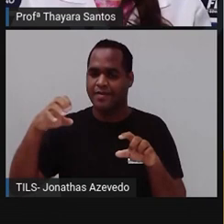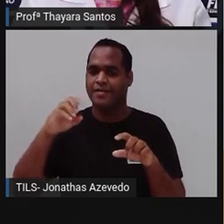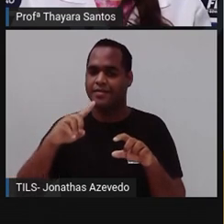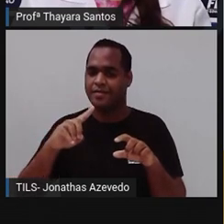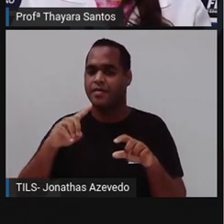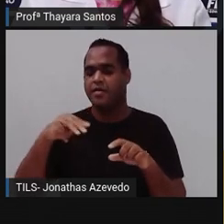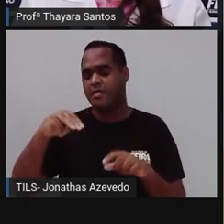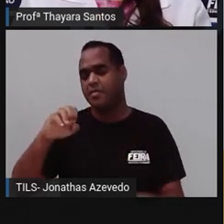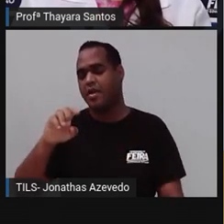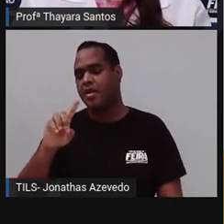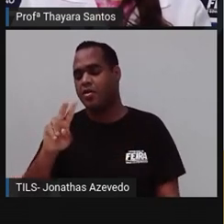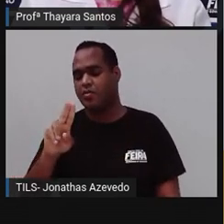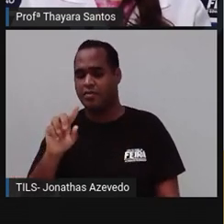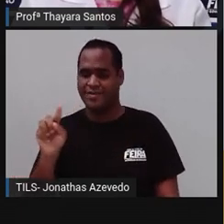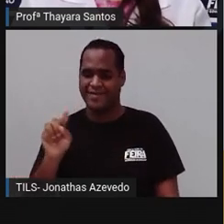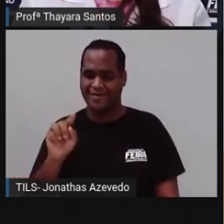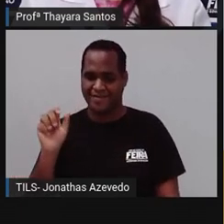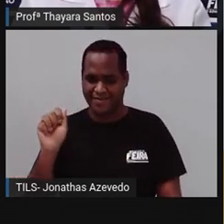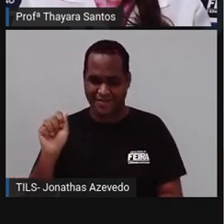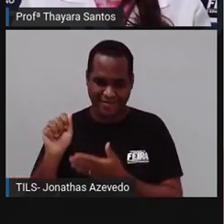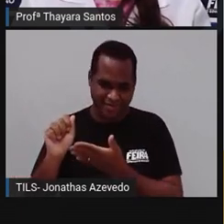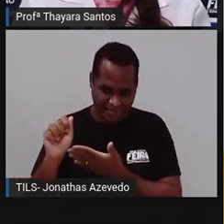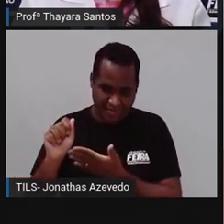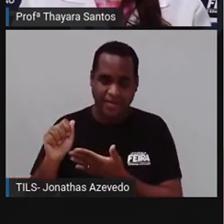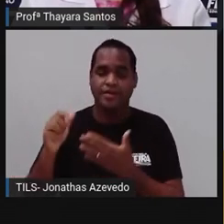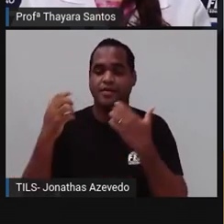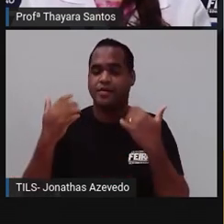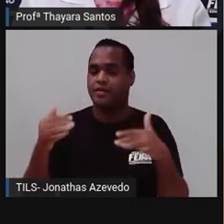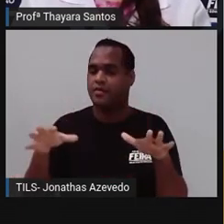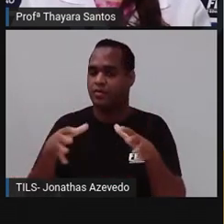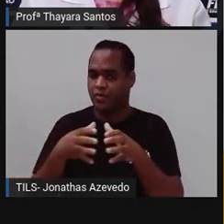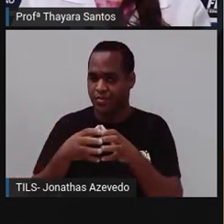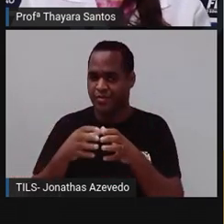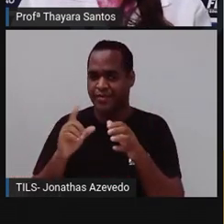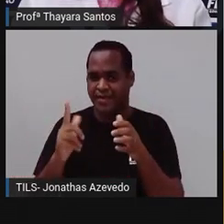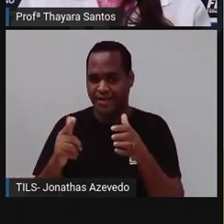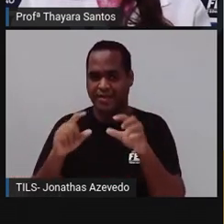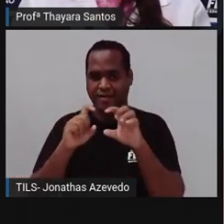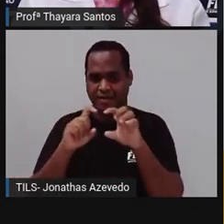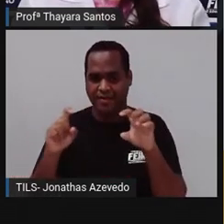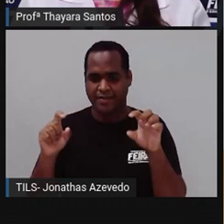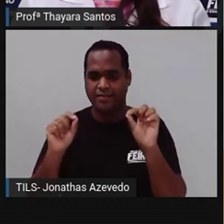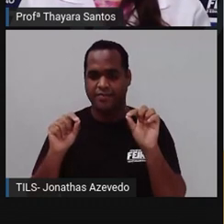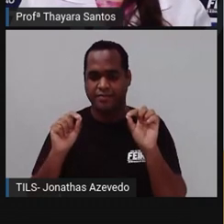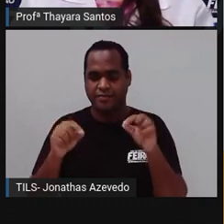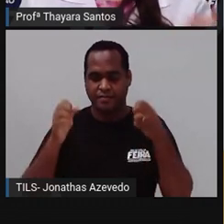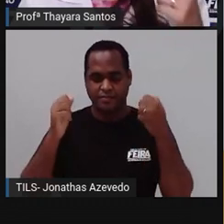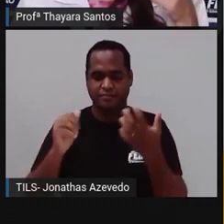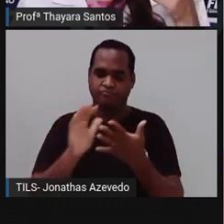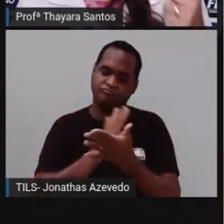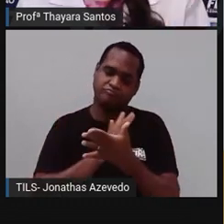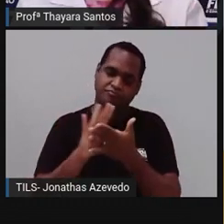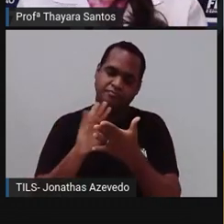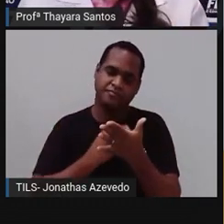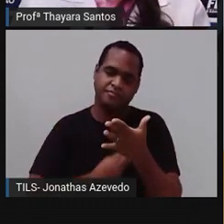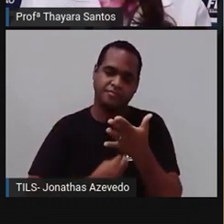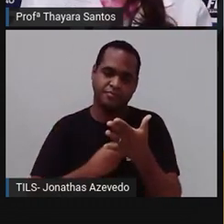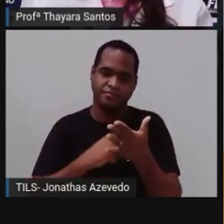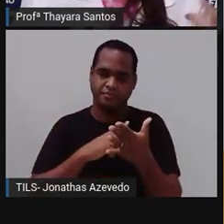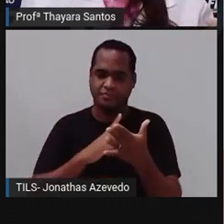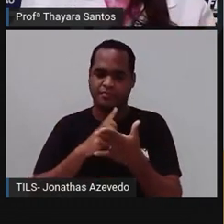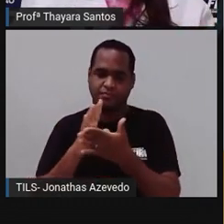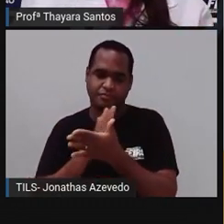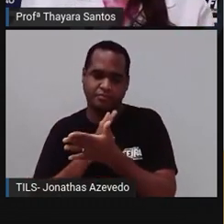medusa. Lembrando, tem desses organismos aqui no grupo dos hidrozoários, tem alguns que ficam parte da vida em forma de